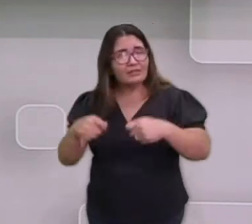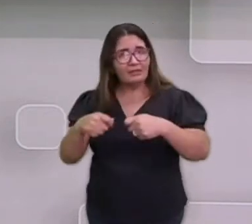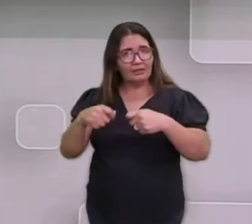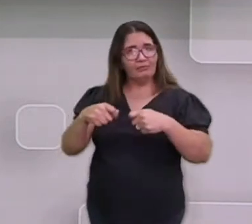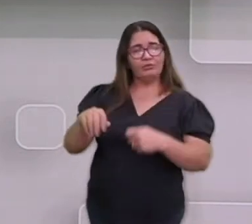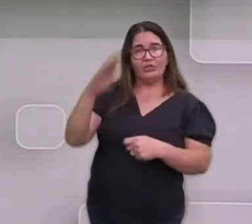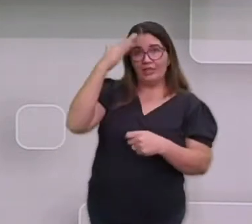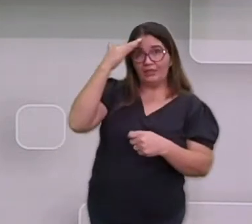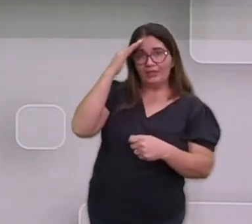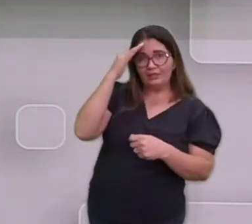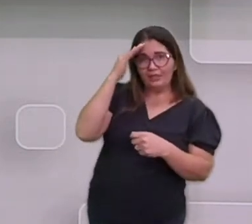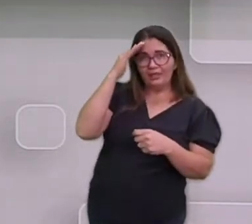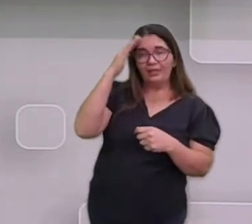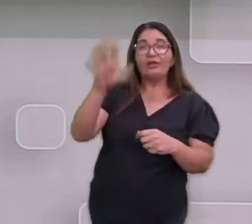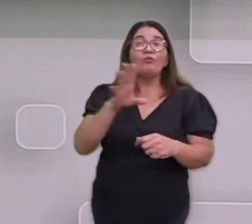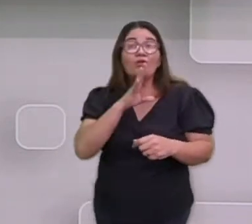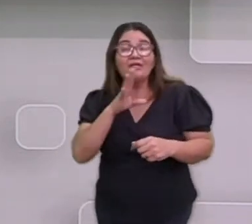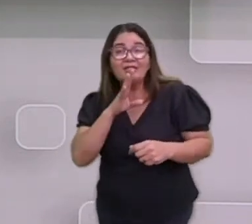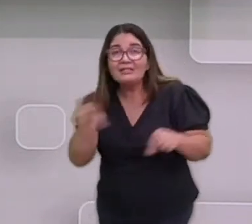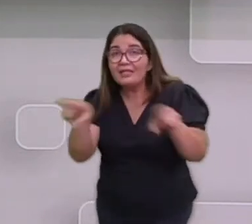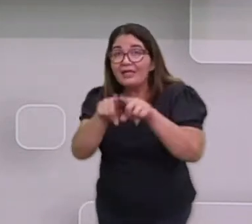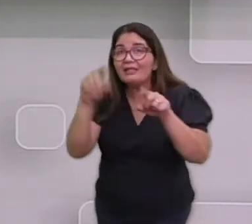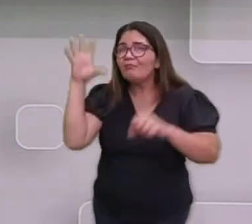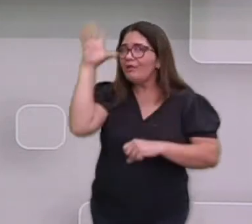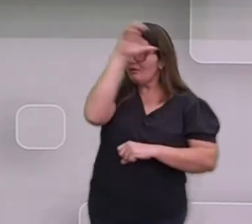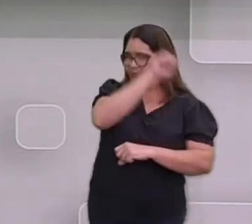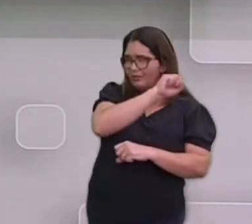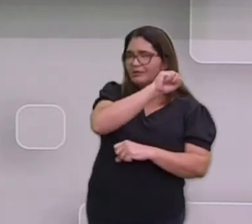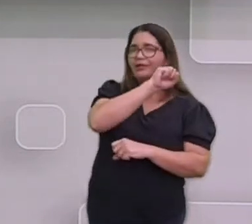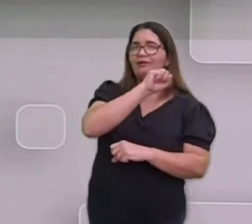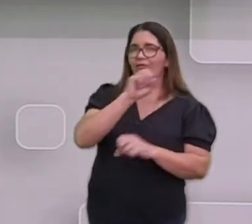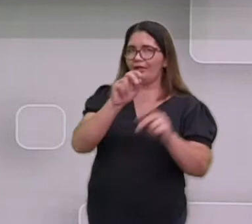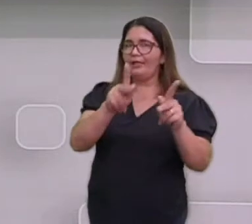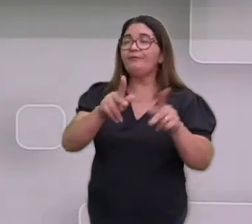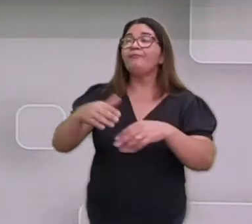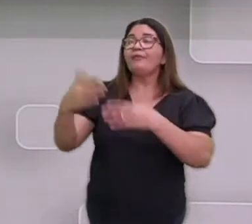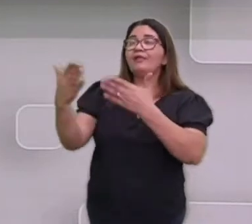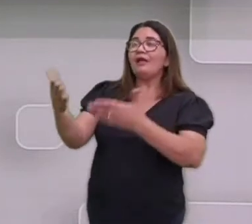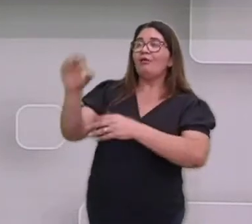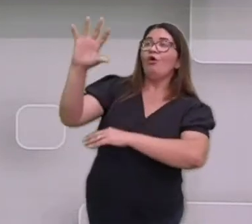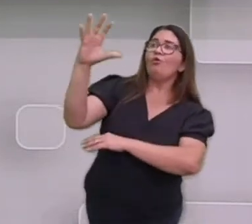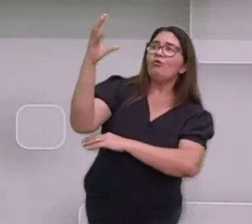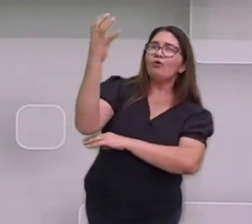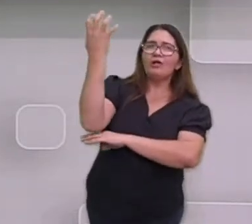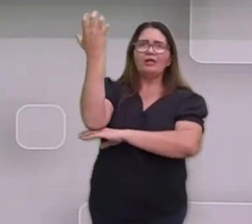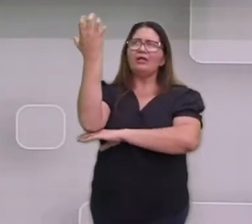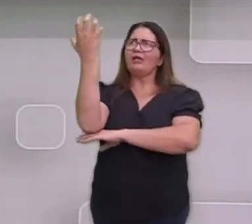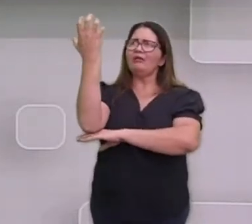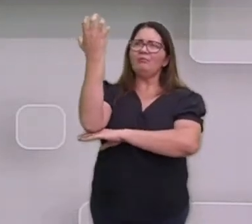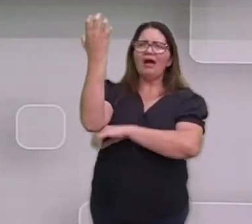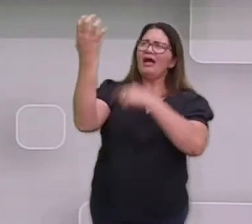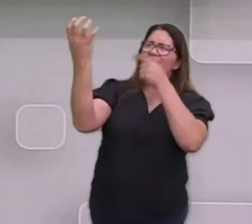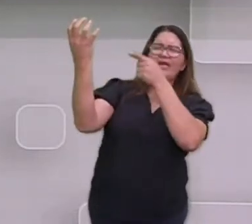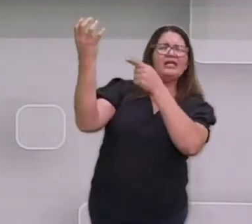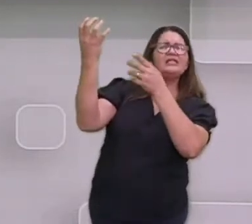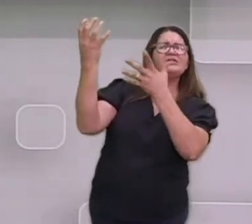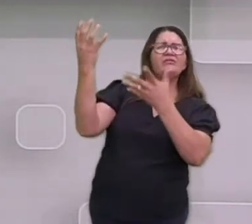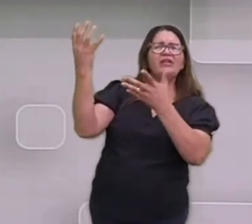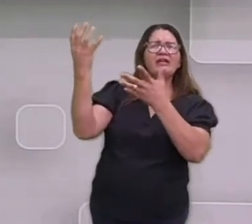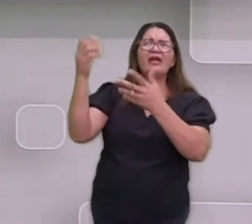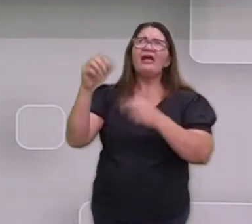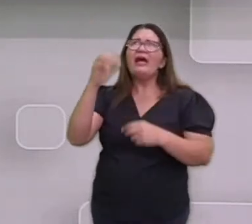que acontecem. Então é importante entender que o clima, ele não é simplesmente simples,